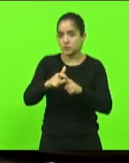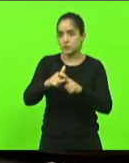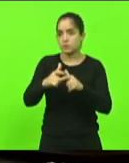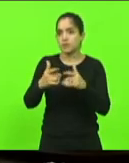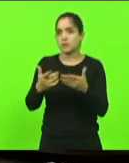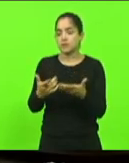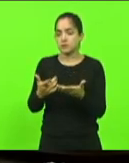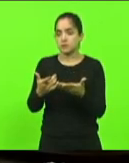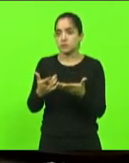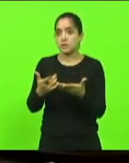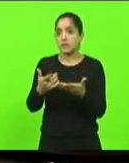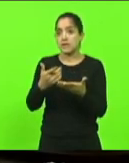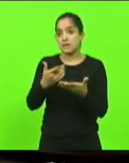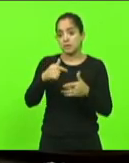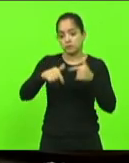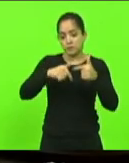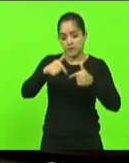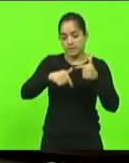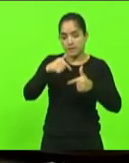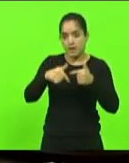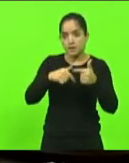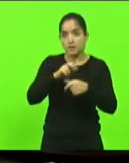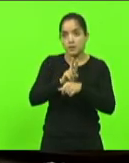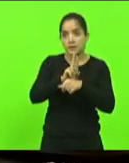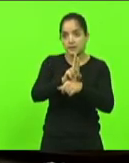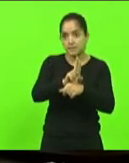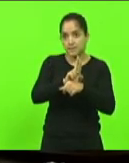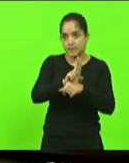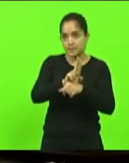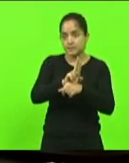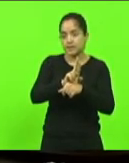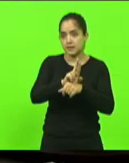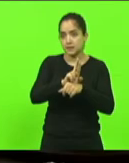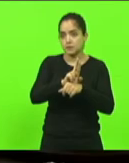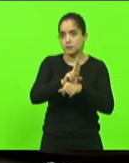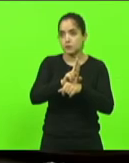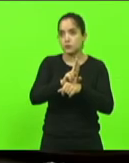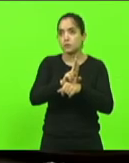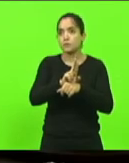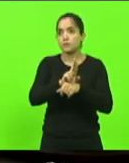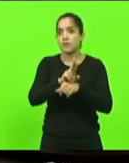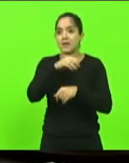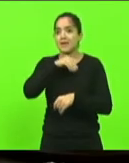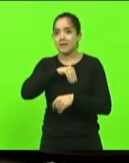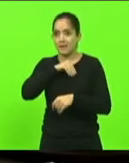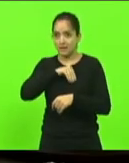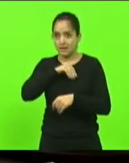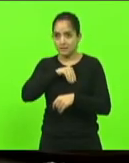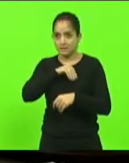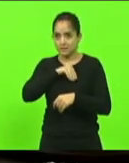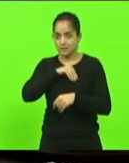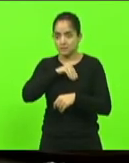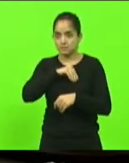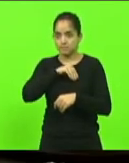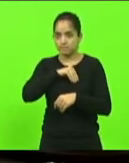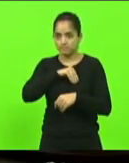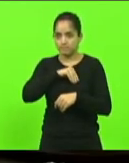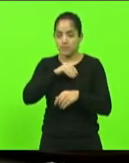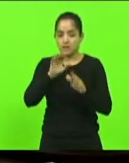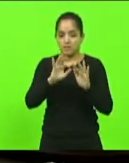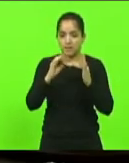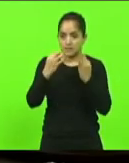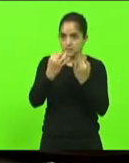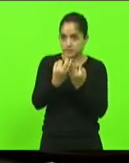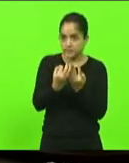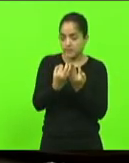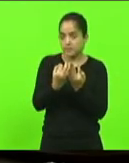a apicultura representa uma forma de renda limpa para as famílias da